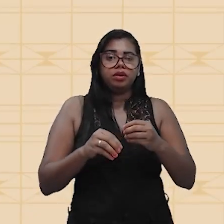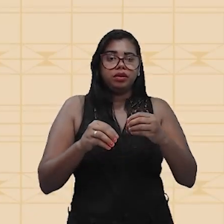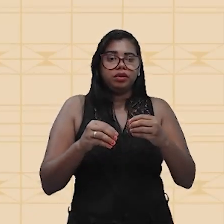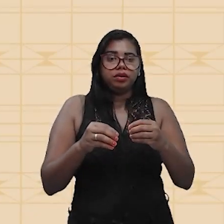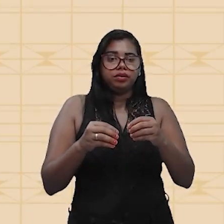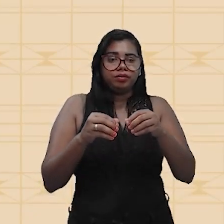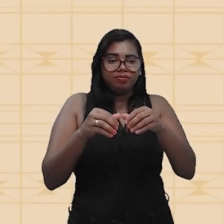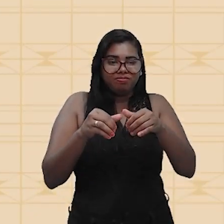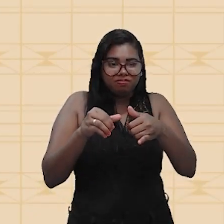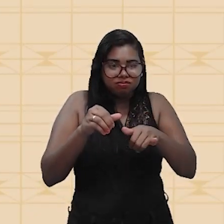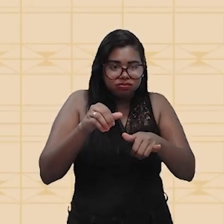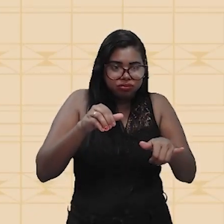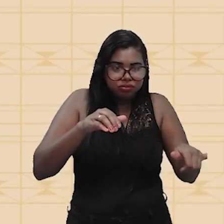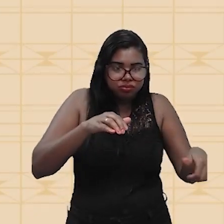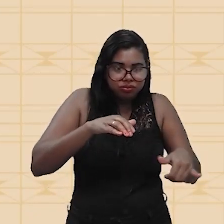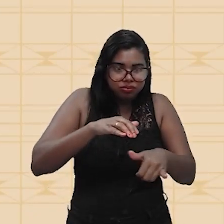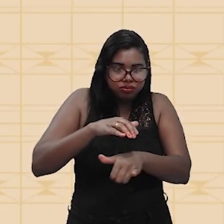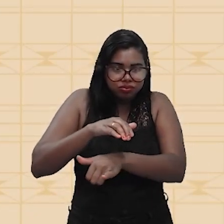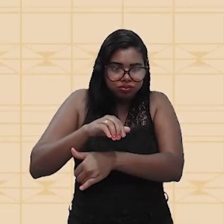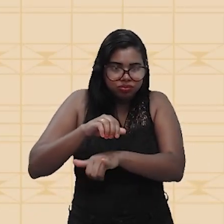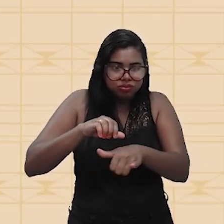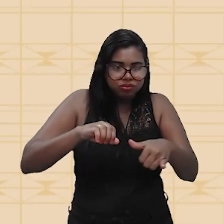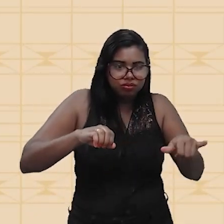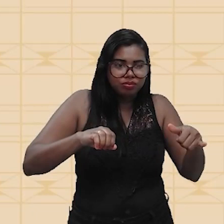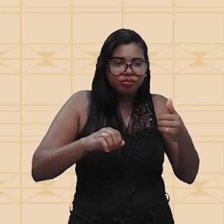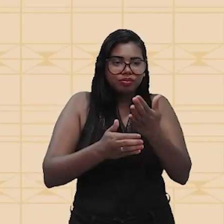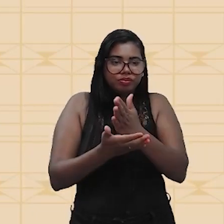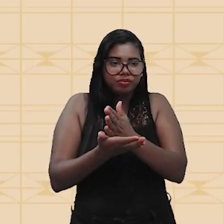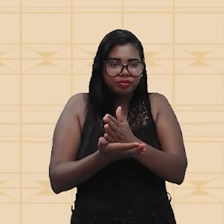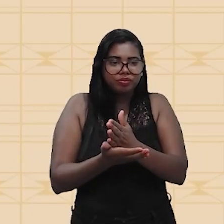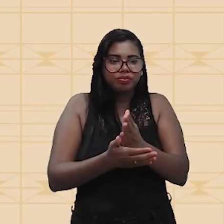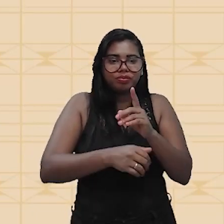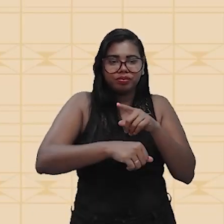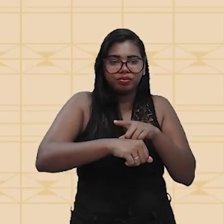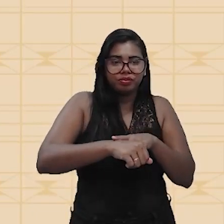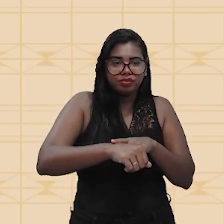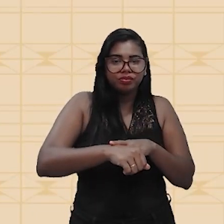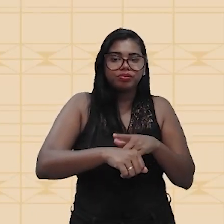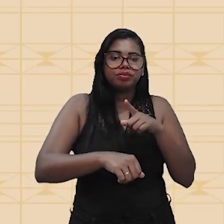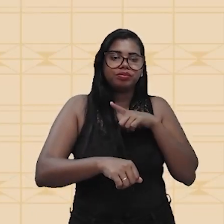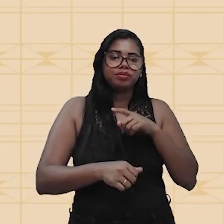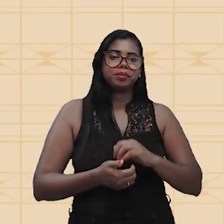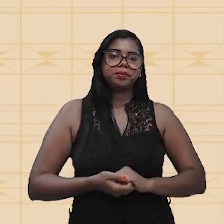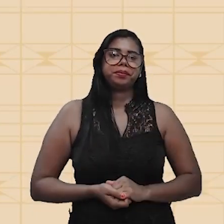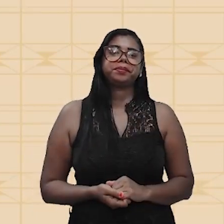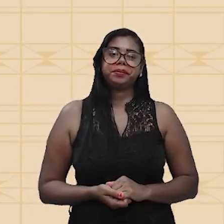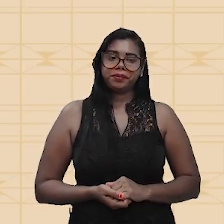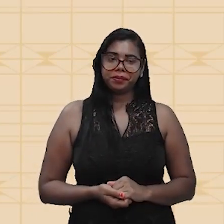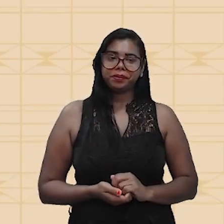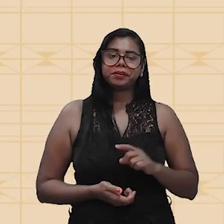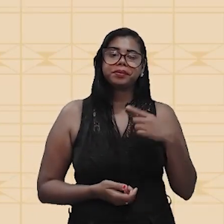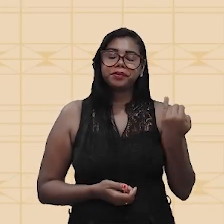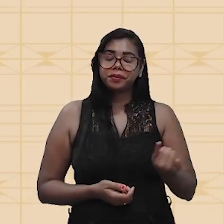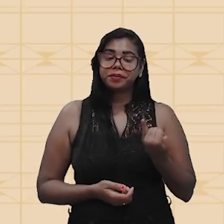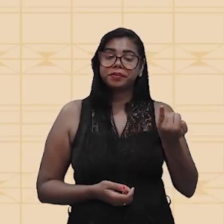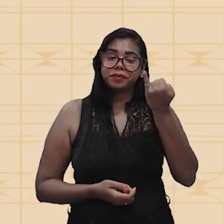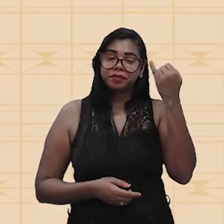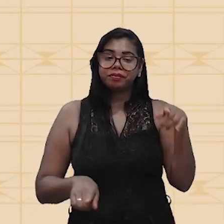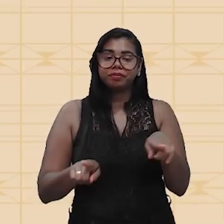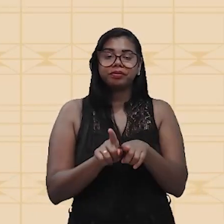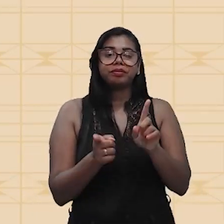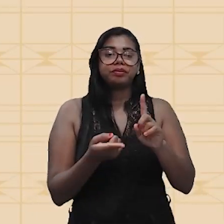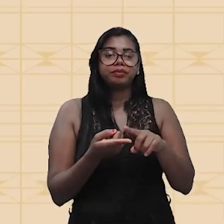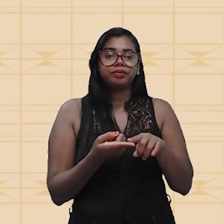que passa por ela dividido pelo tempo em que nós vamos ter. Uma outra coisa que é importante é que esse